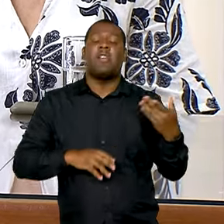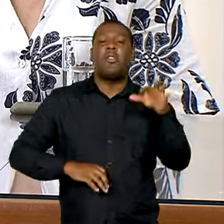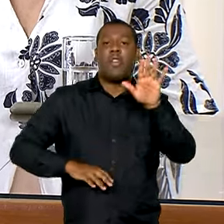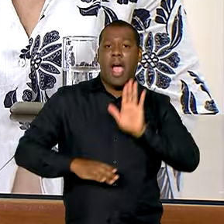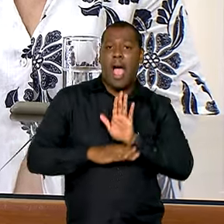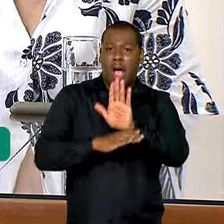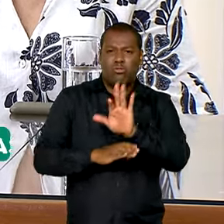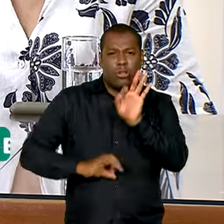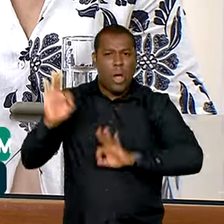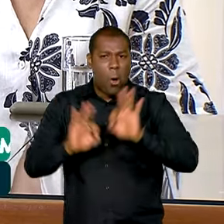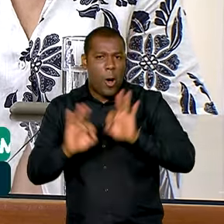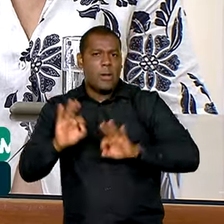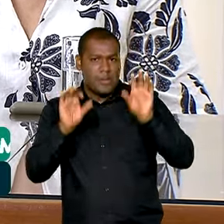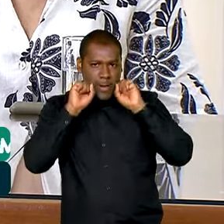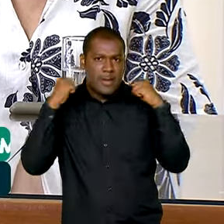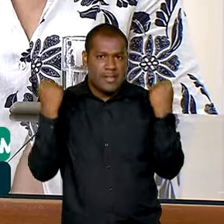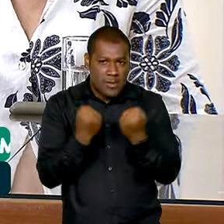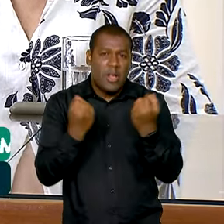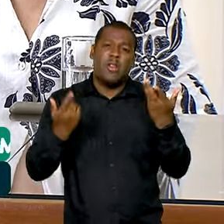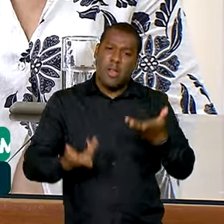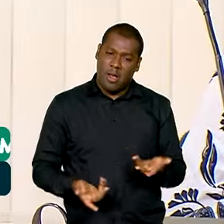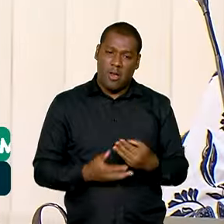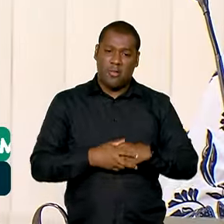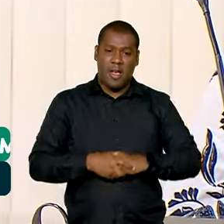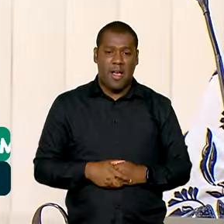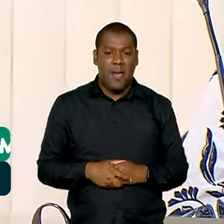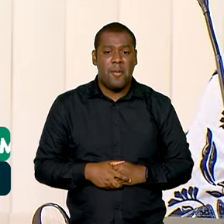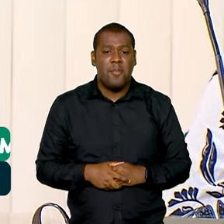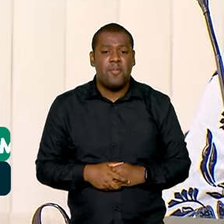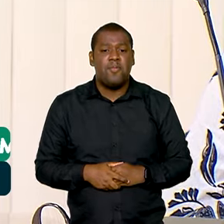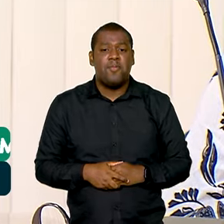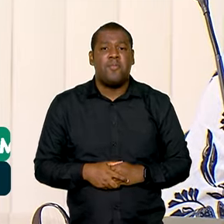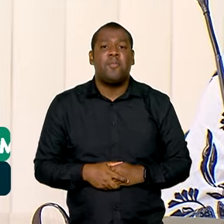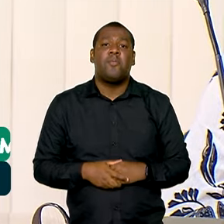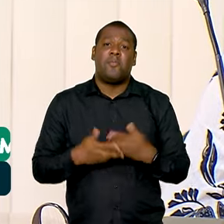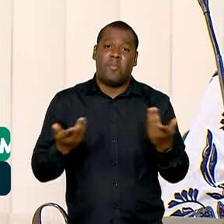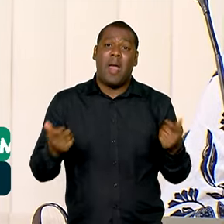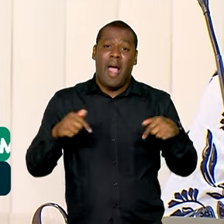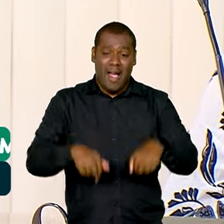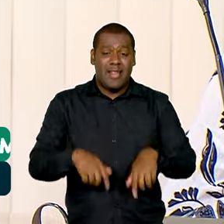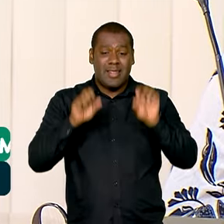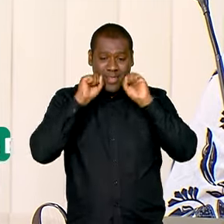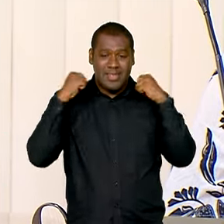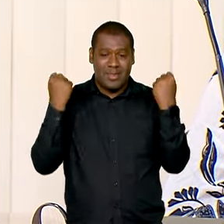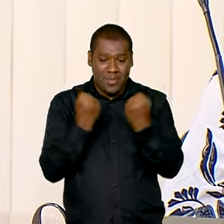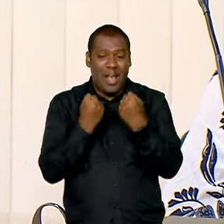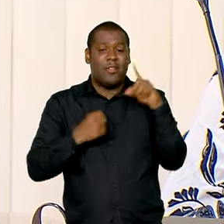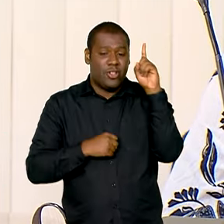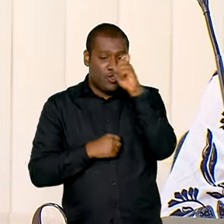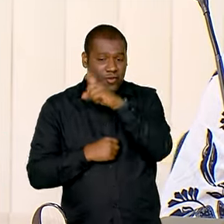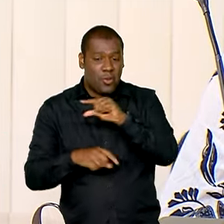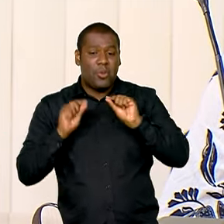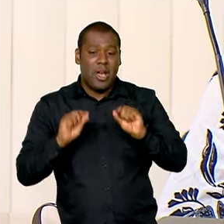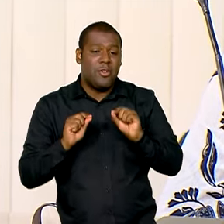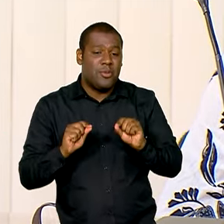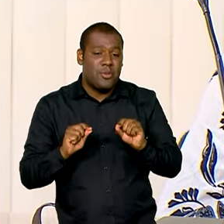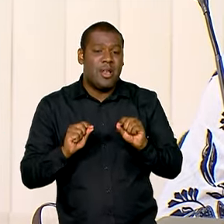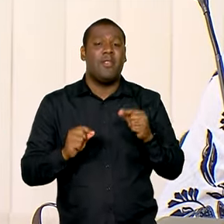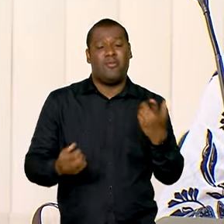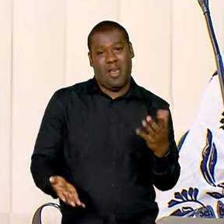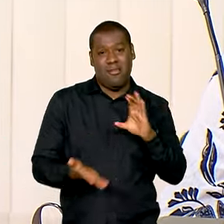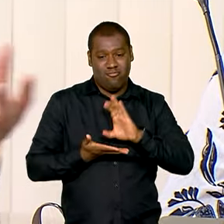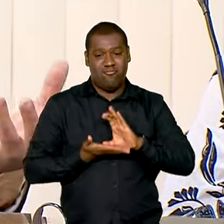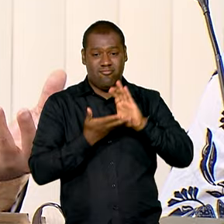conferência, falou dos desafios do encontro. O financiamento, que é que vamos trabalhar agora para a próxima década,